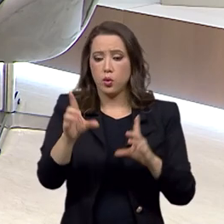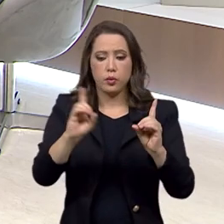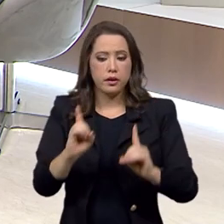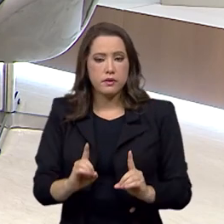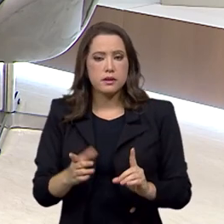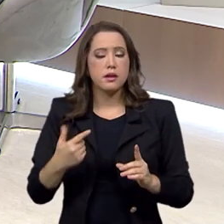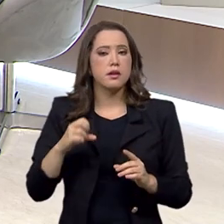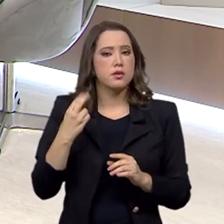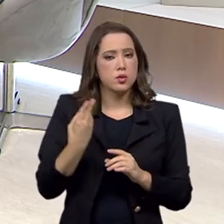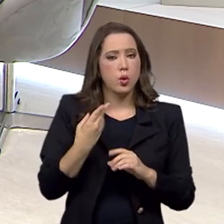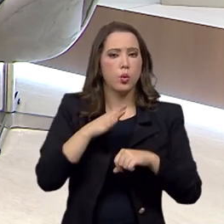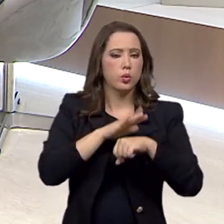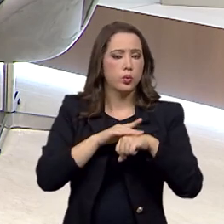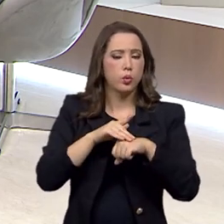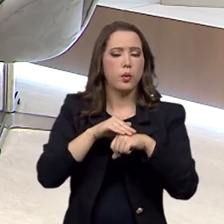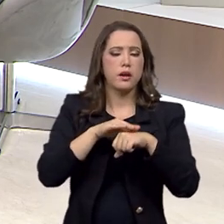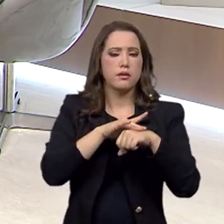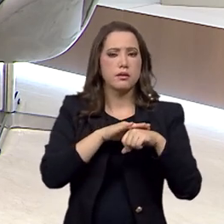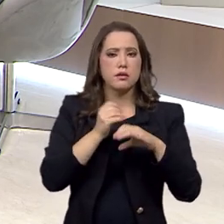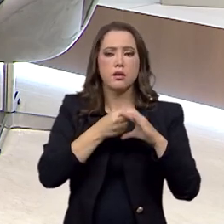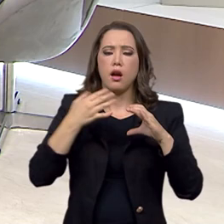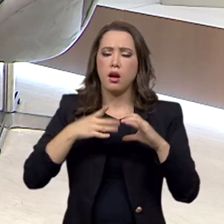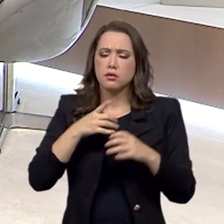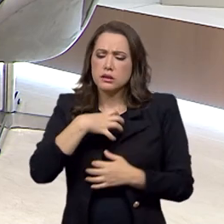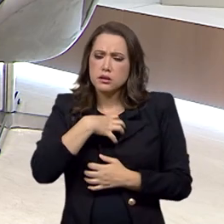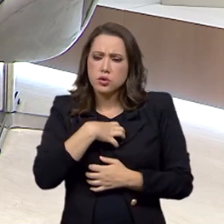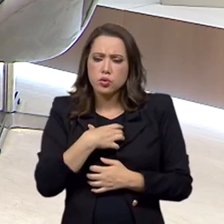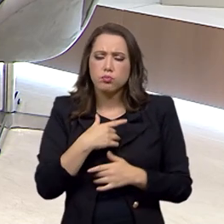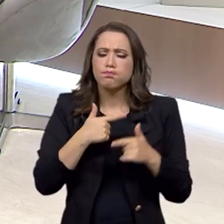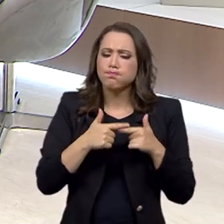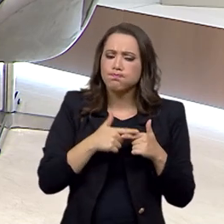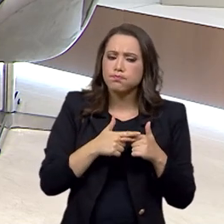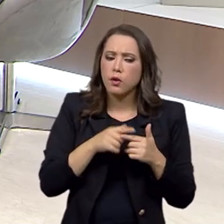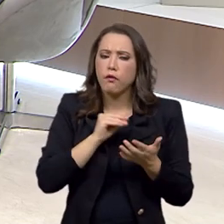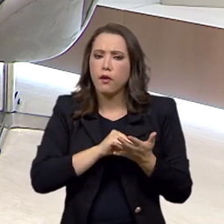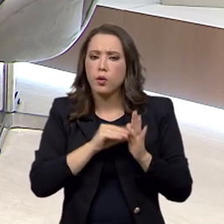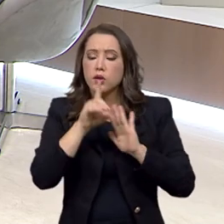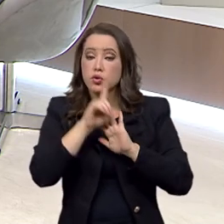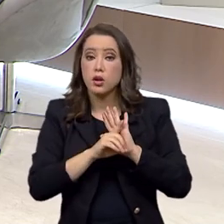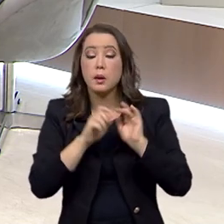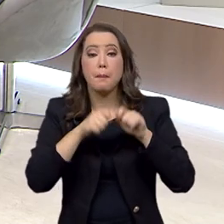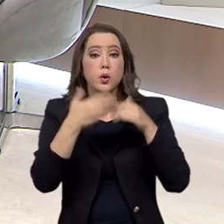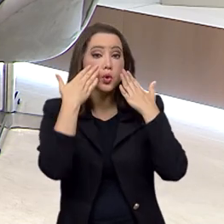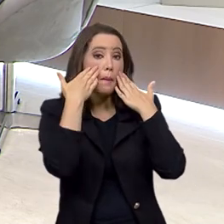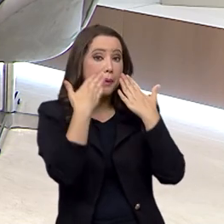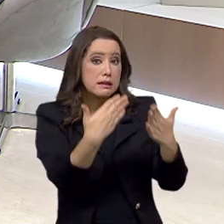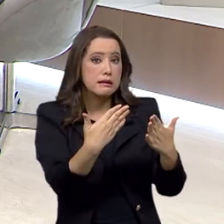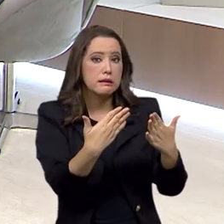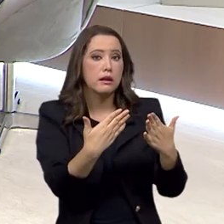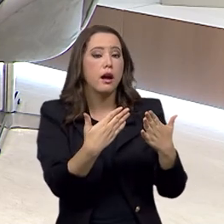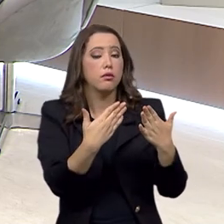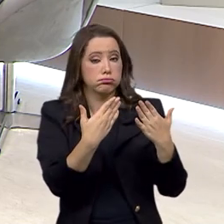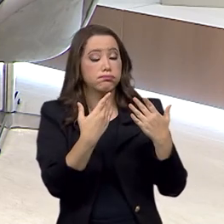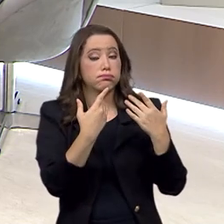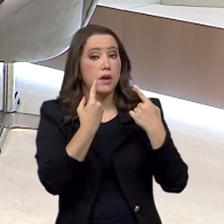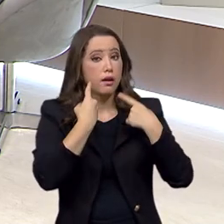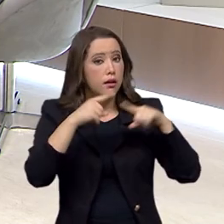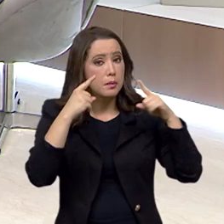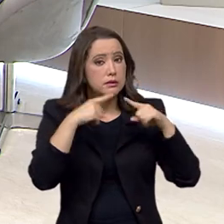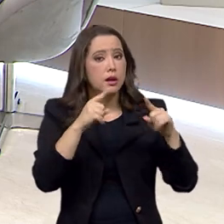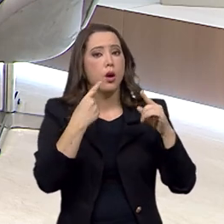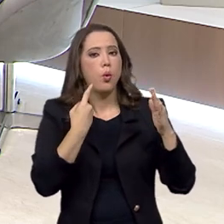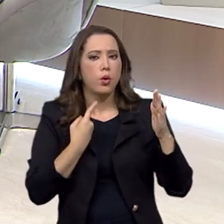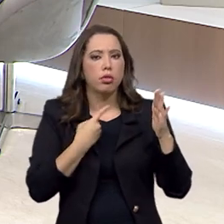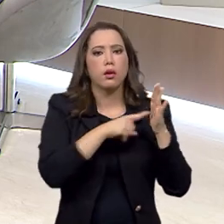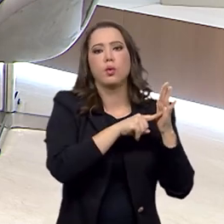se sentir violada nos seus direitos, elas podem apresentar denúncias à Ouvidoria Nacional de Direitos Humanos e a